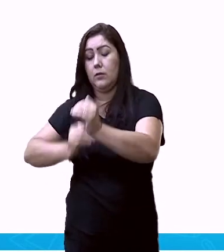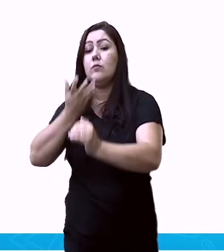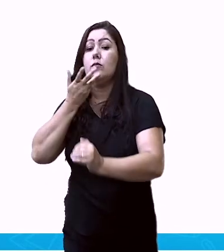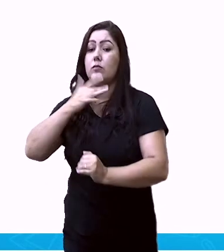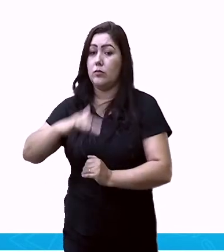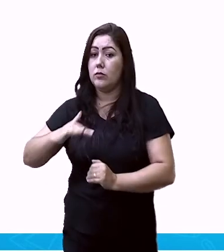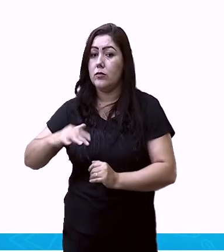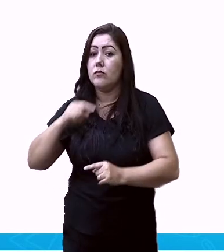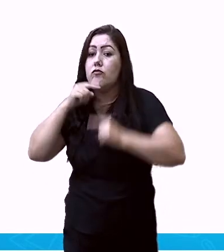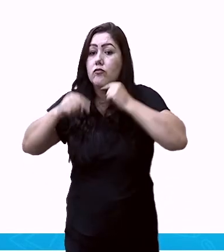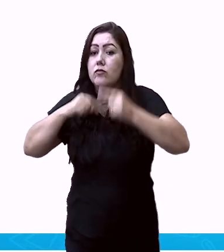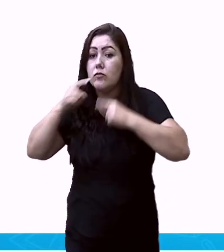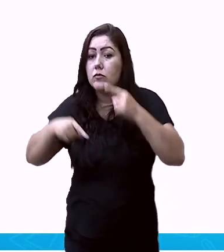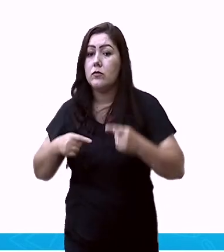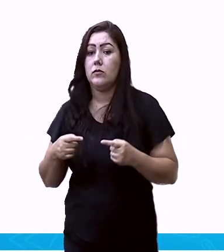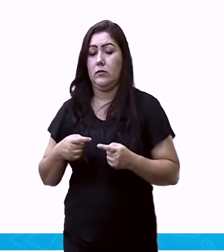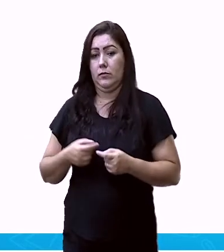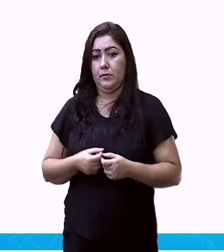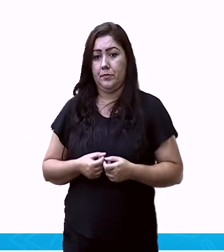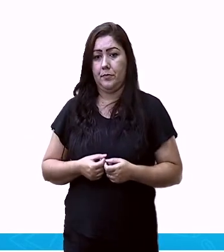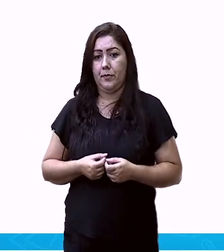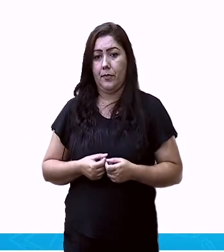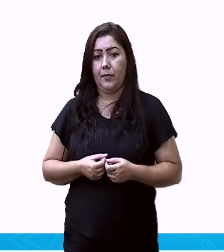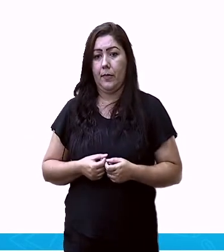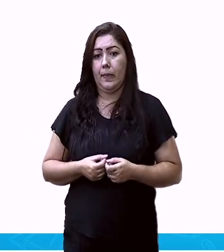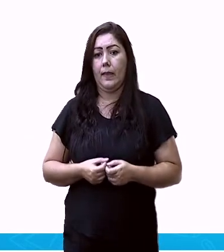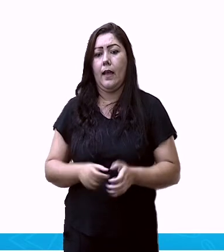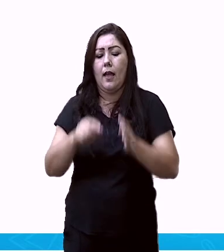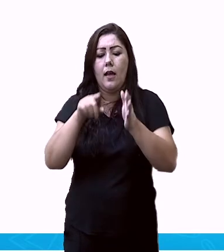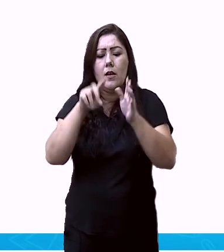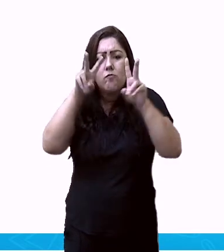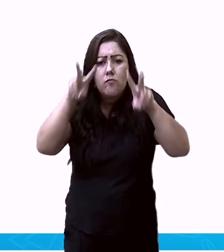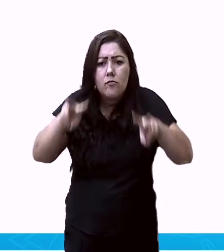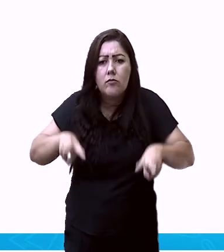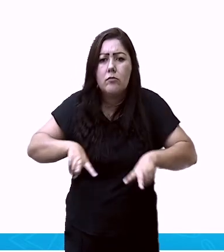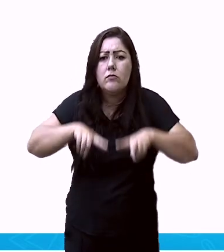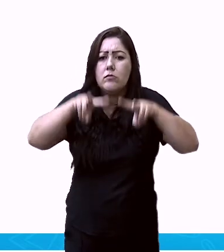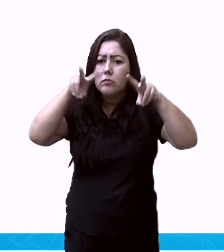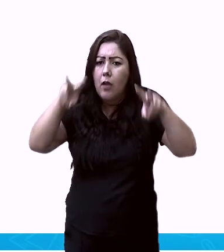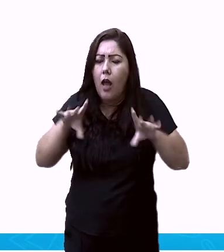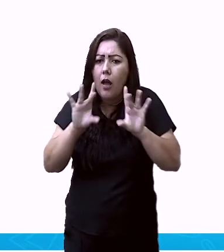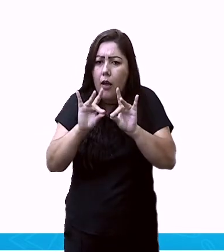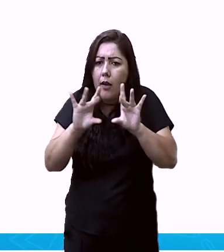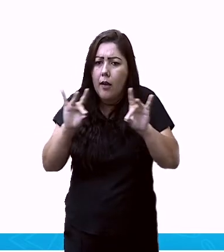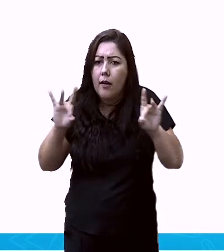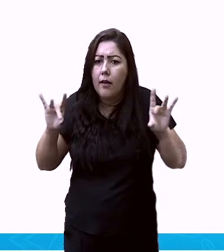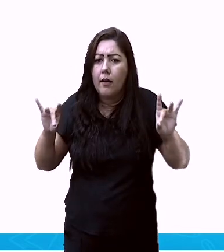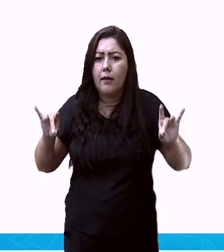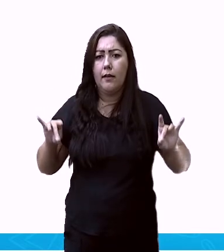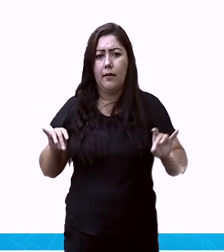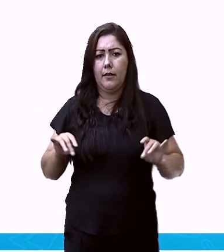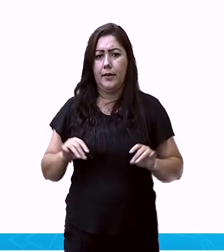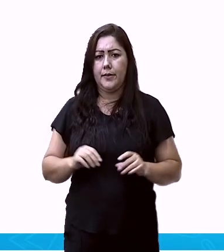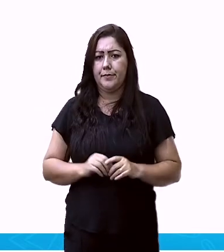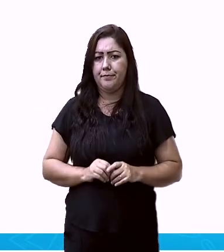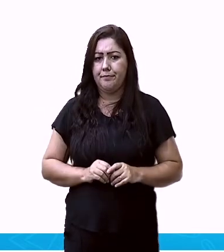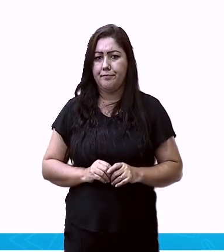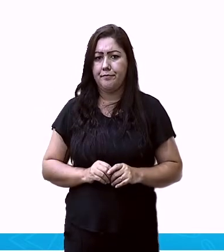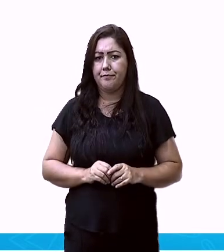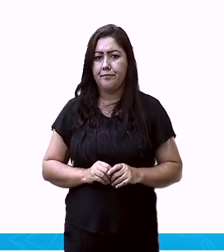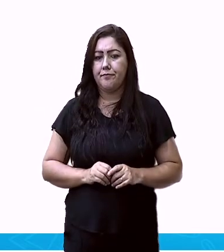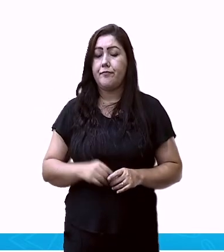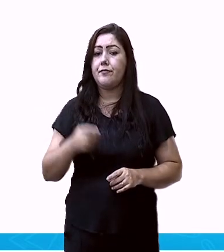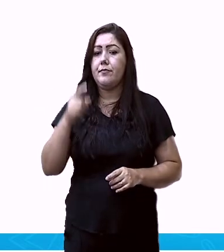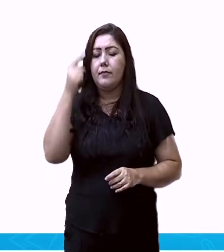tirar suas dúvidas. Fazer uma avaliação mais detalhada e, se necessário, iniciar a intervenção. Tenha